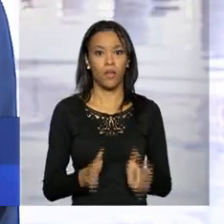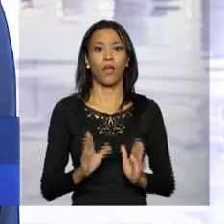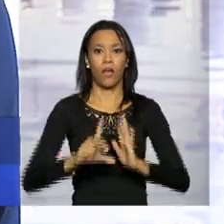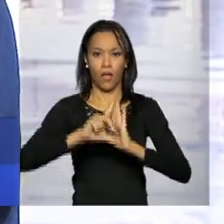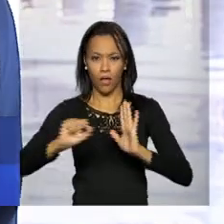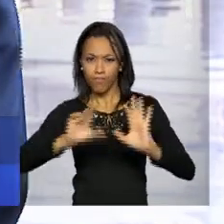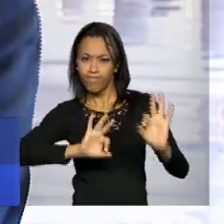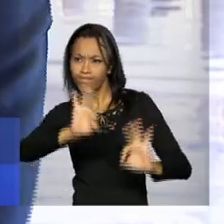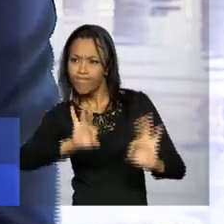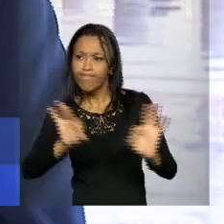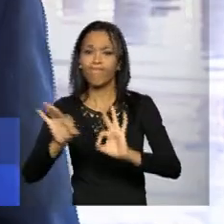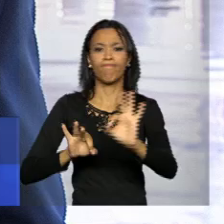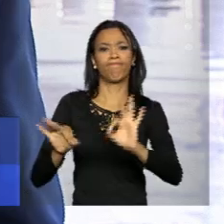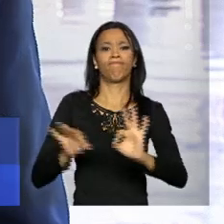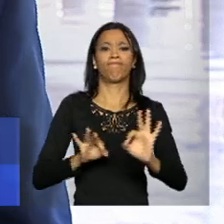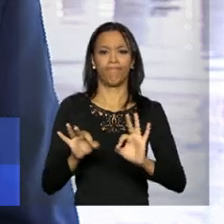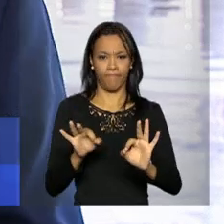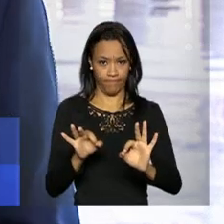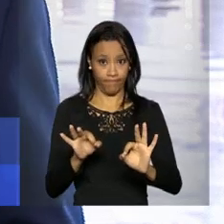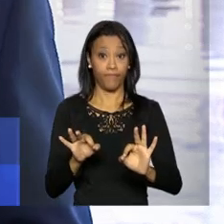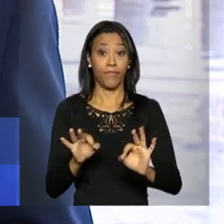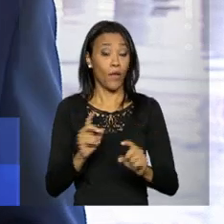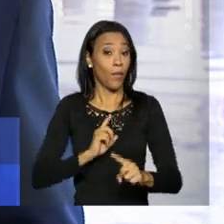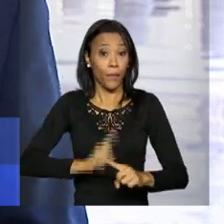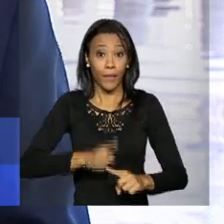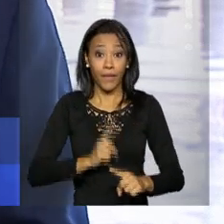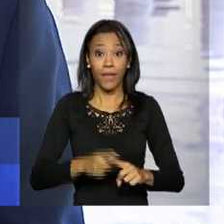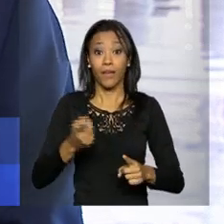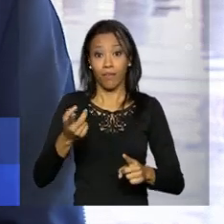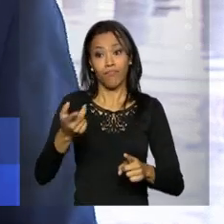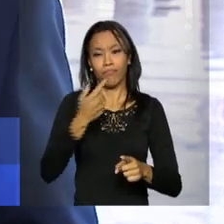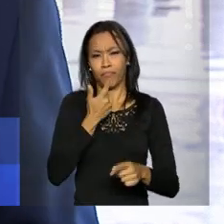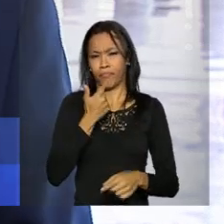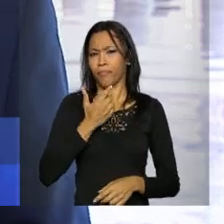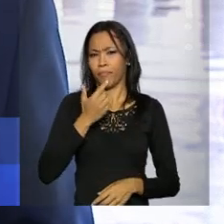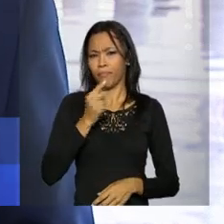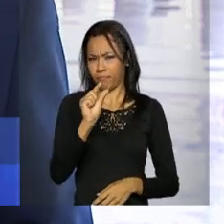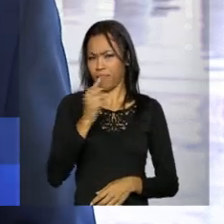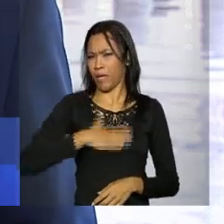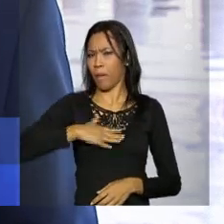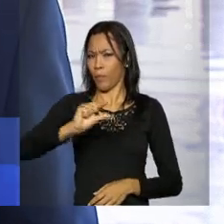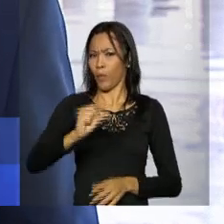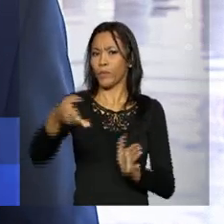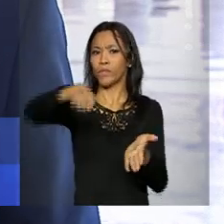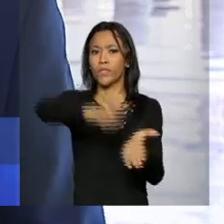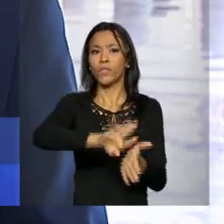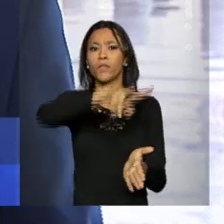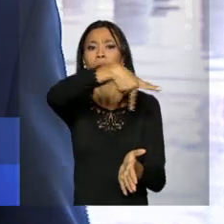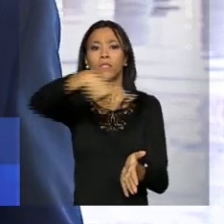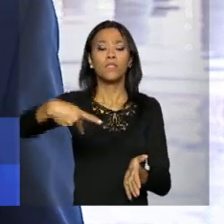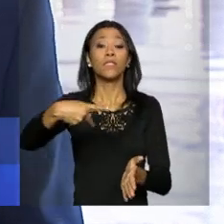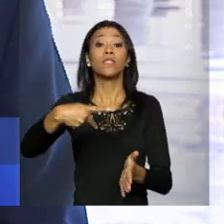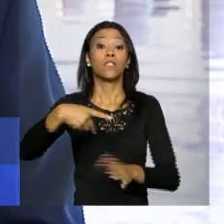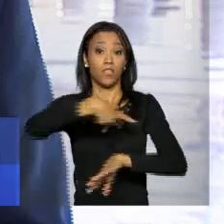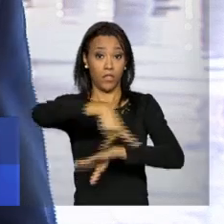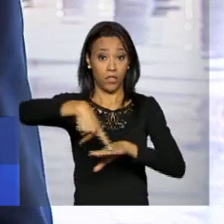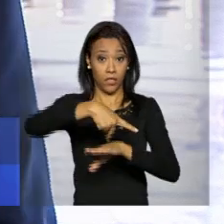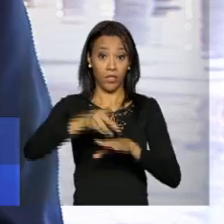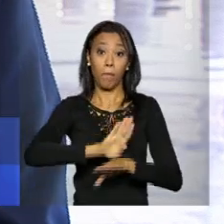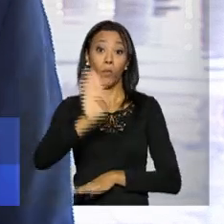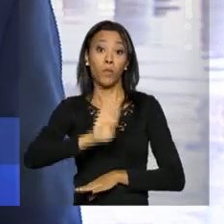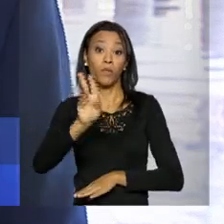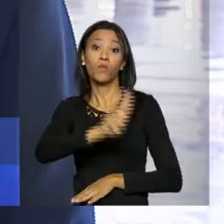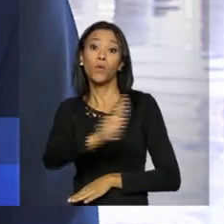os últimos preparativos sendo feitos aqui, porque a expectativa é que chegue daqui a pouco aqui o presidente Evo Morales, que é